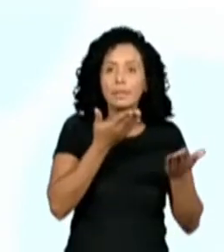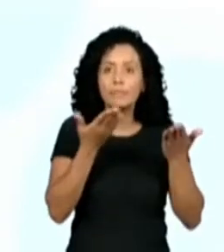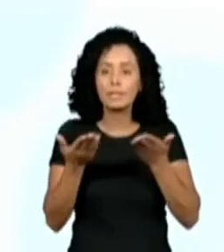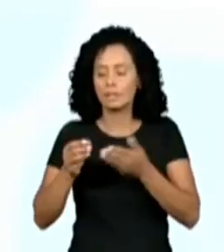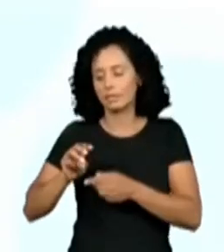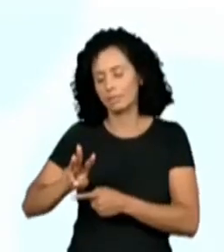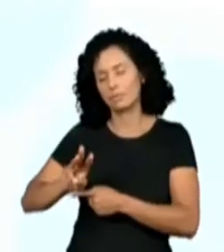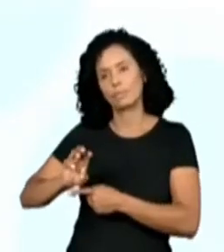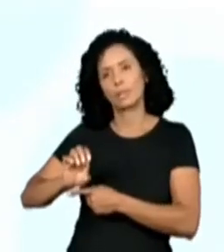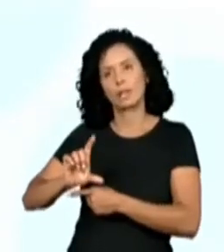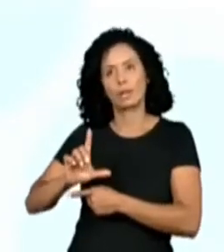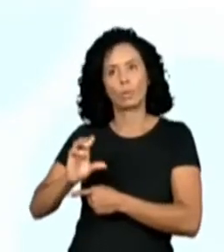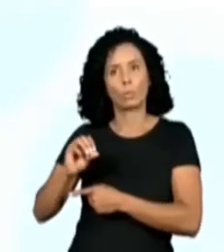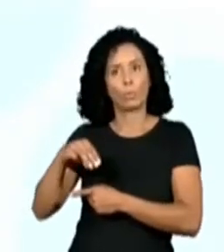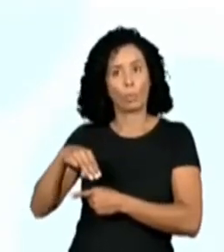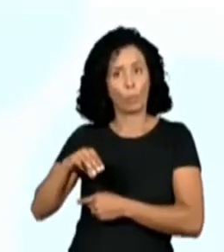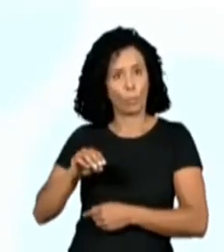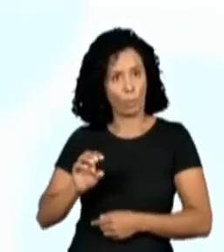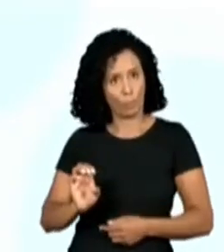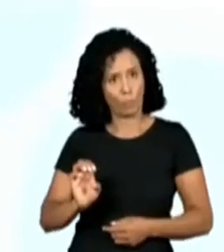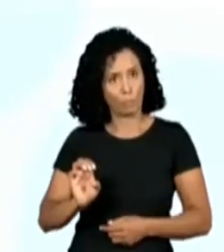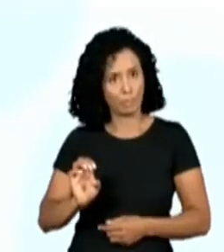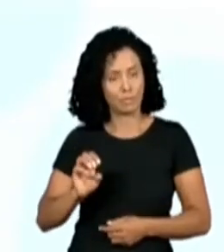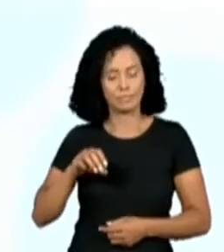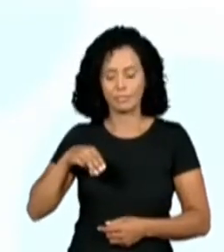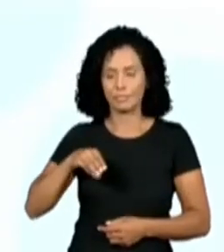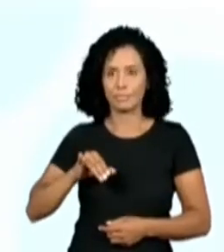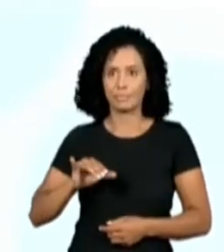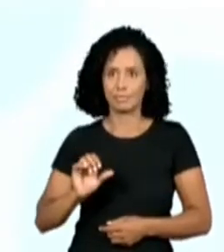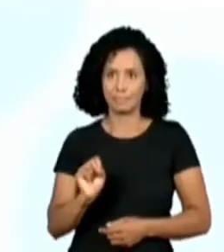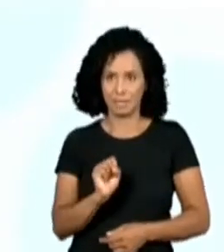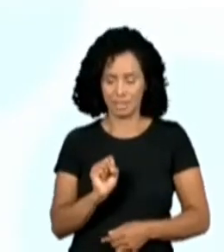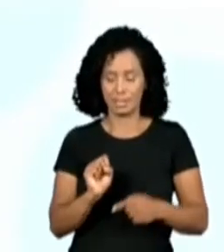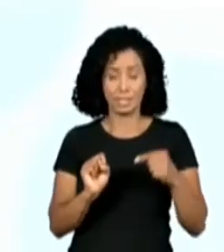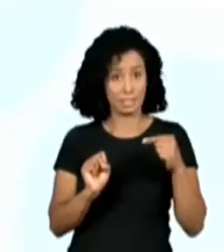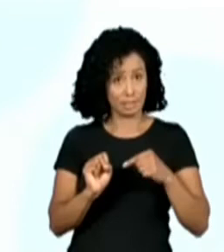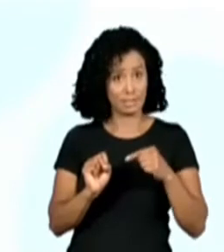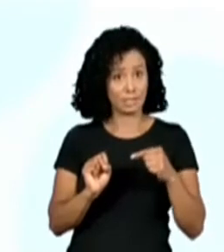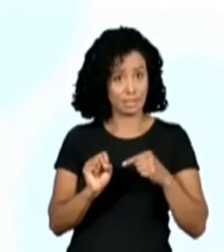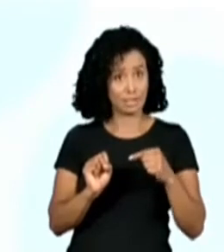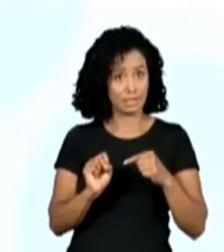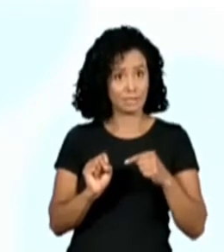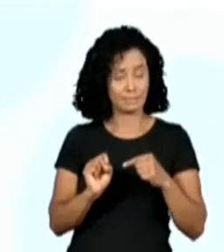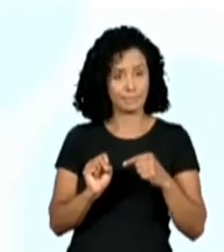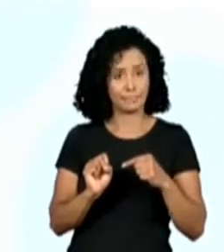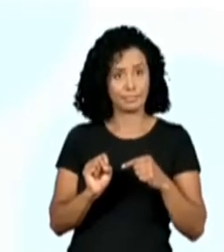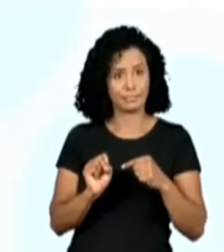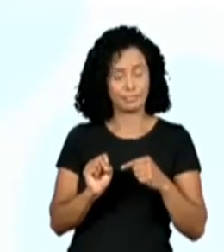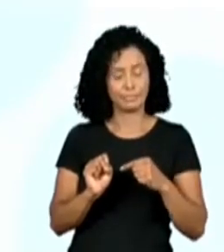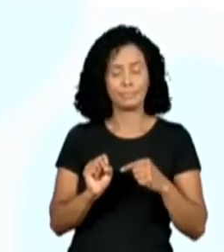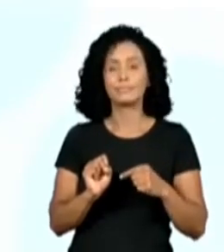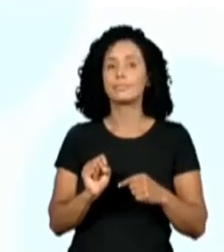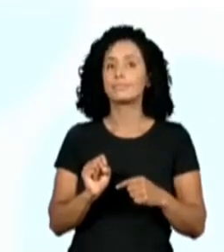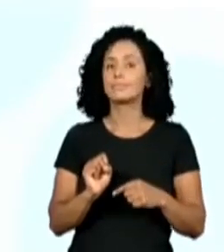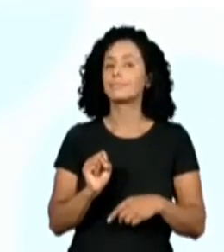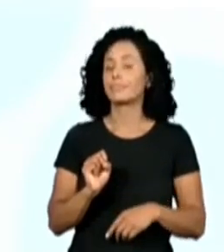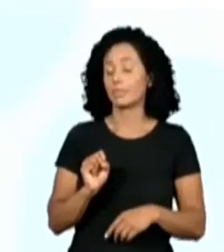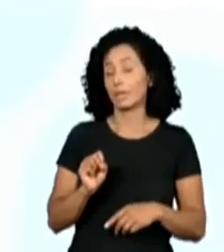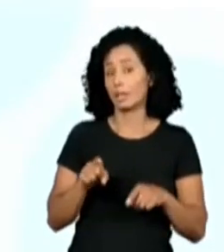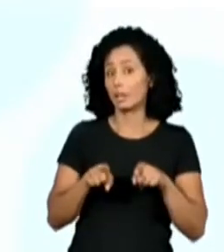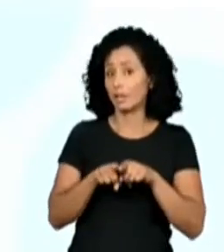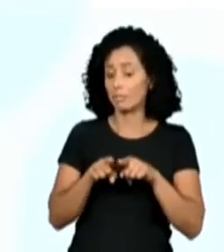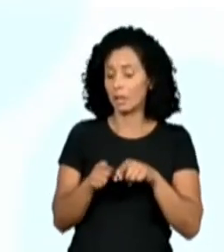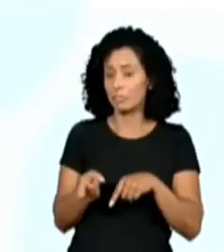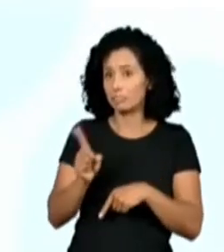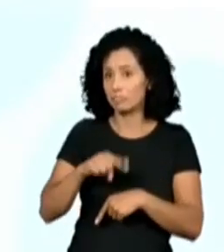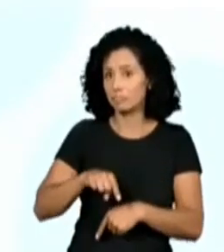a Miss Polly Jones. Eles vão usar o título Miss, senhorita, que foi como ela se apresentou, e sempre o